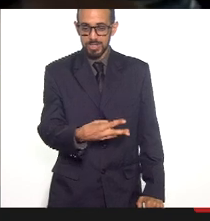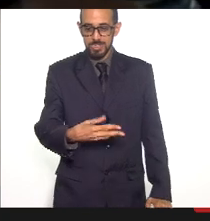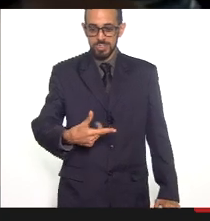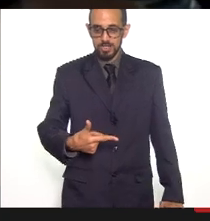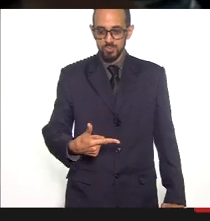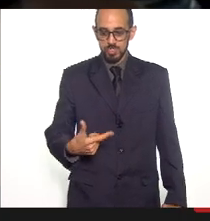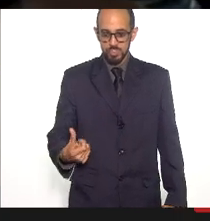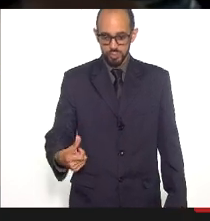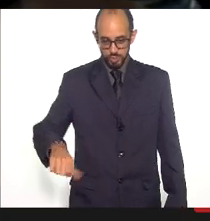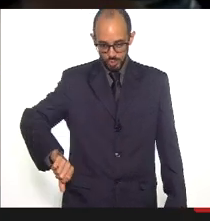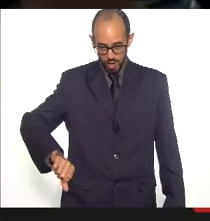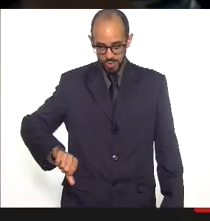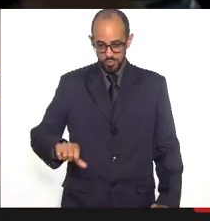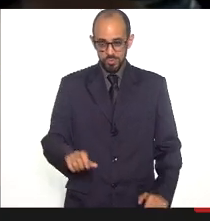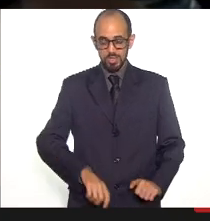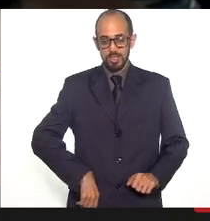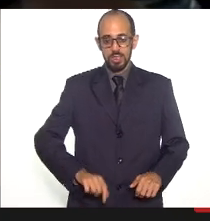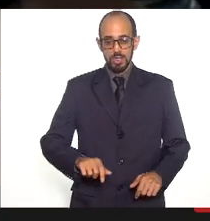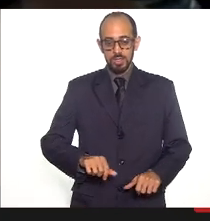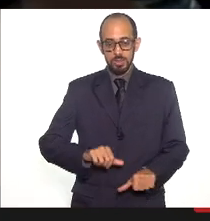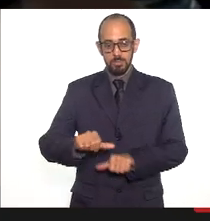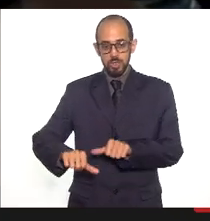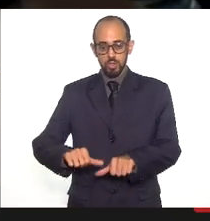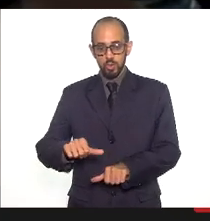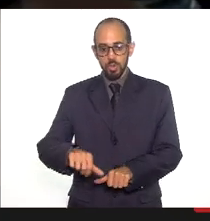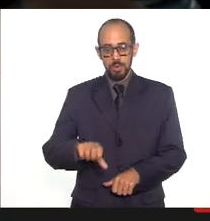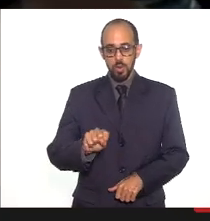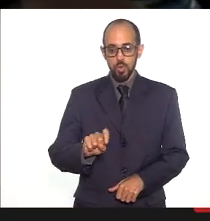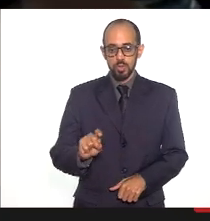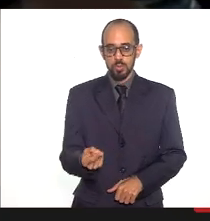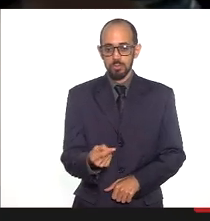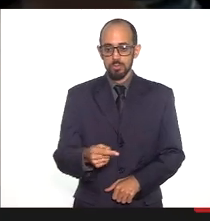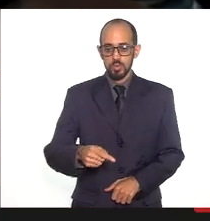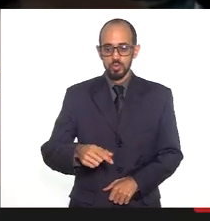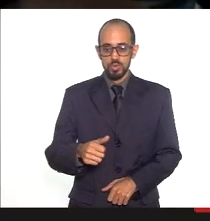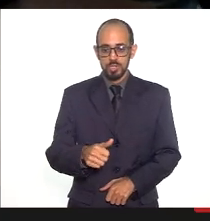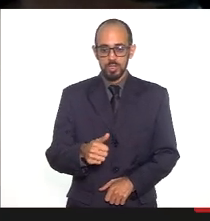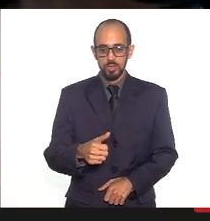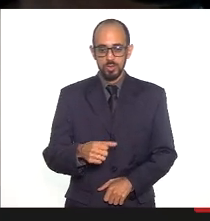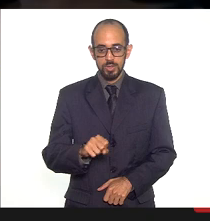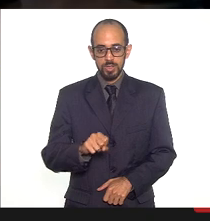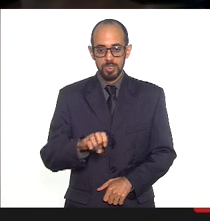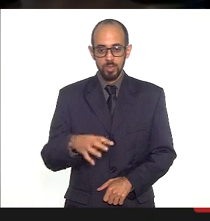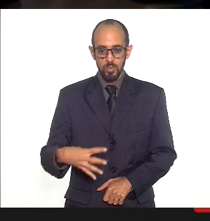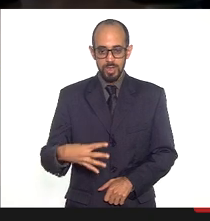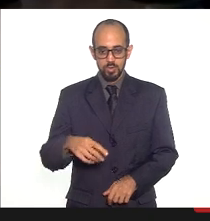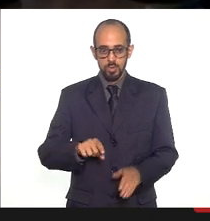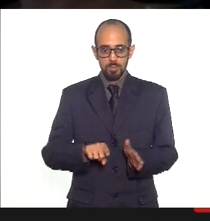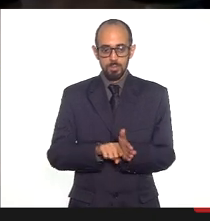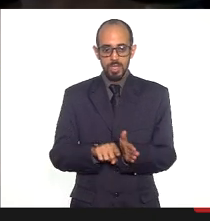2018 para 8.184 em janeiro de 2021 menos 2